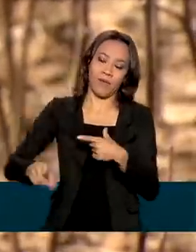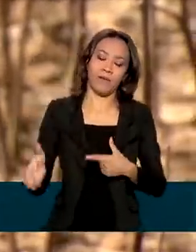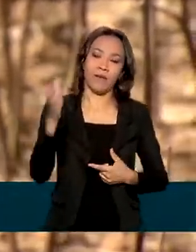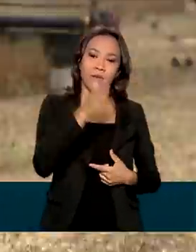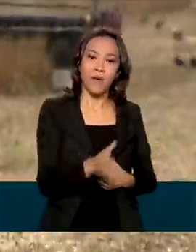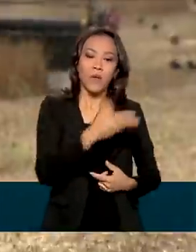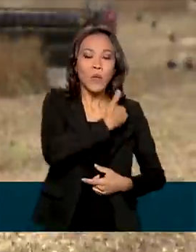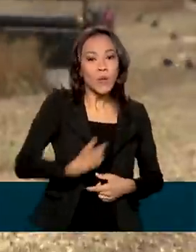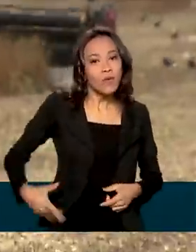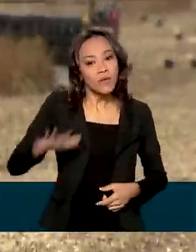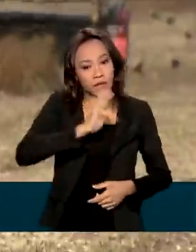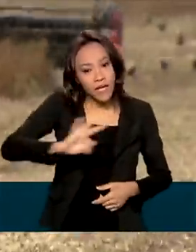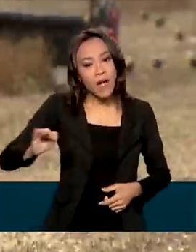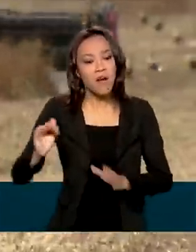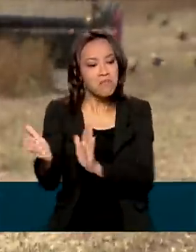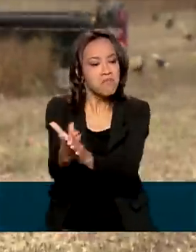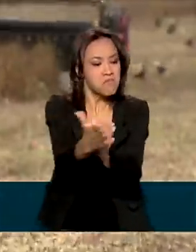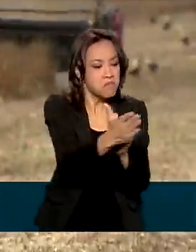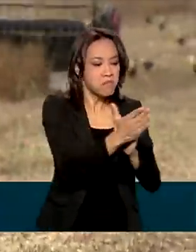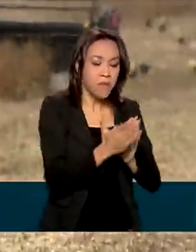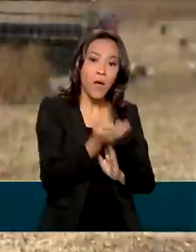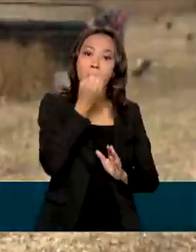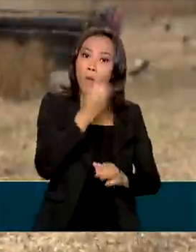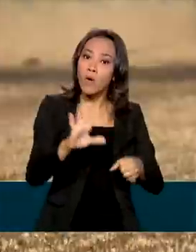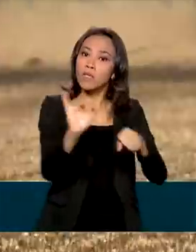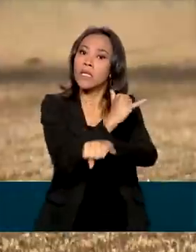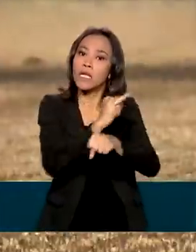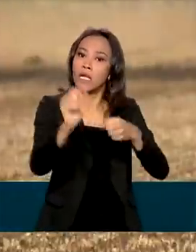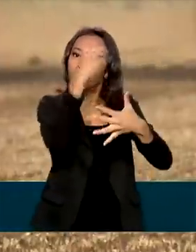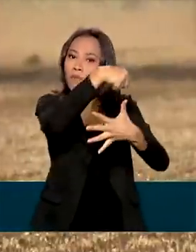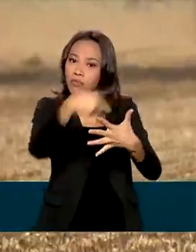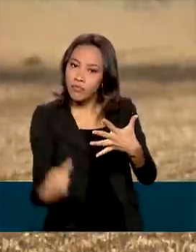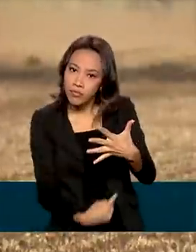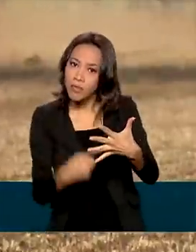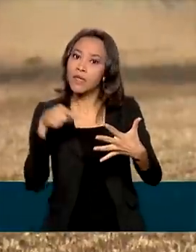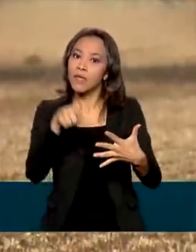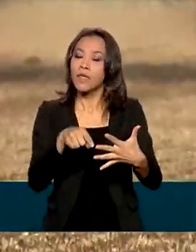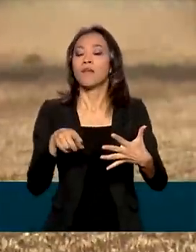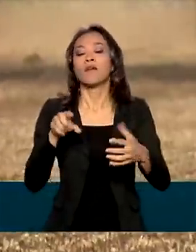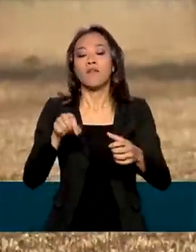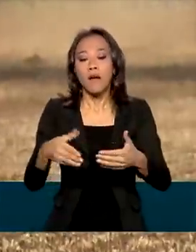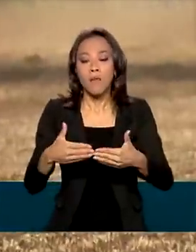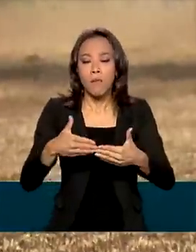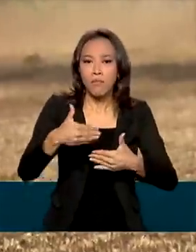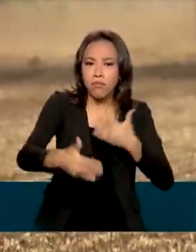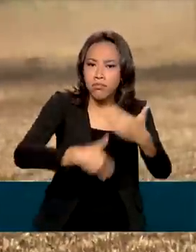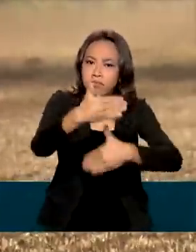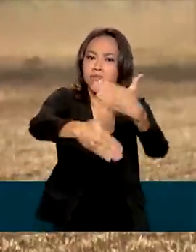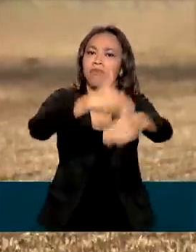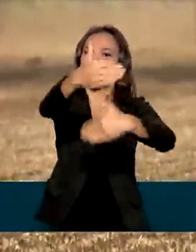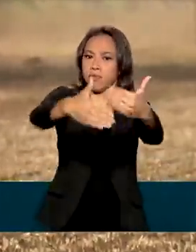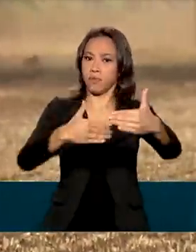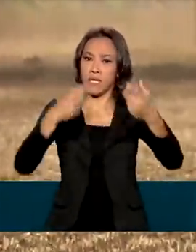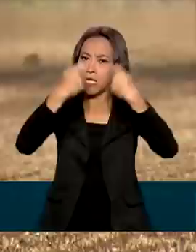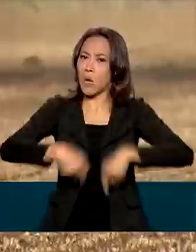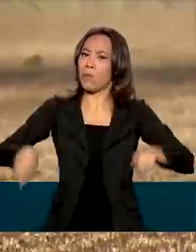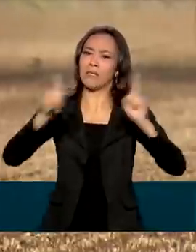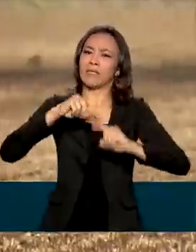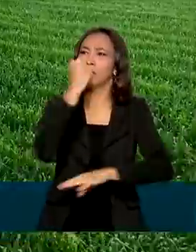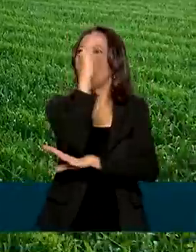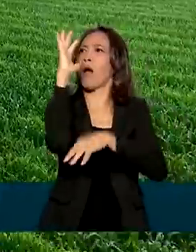boas práticas já adotadas no país que vão permitir o aumento da produção nos próximos anos sem precisar